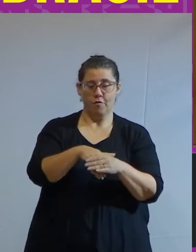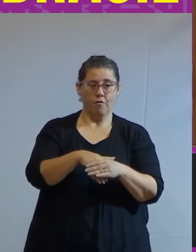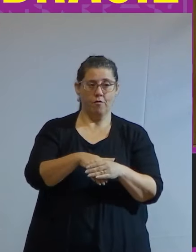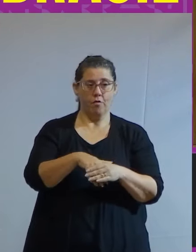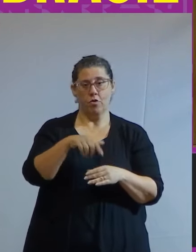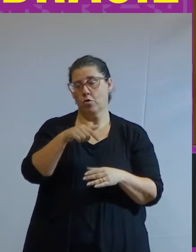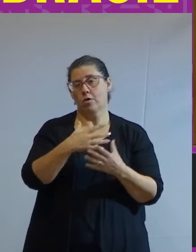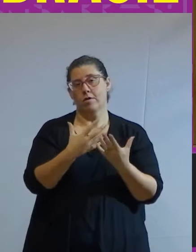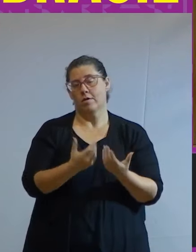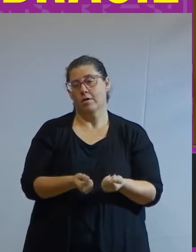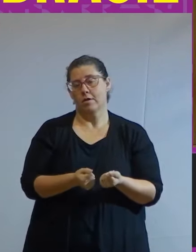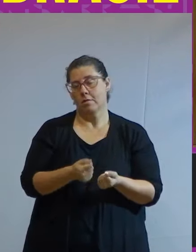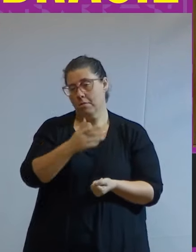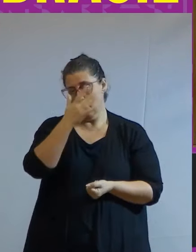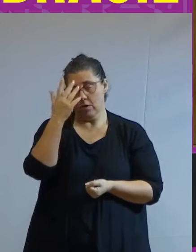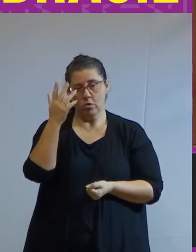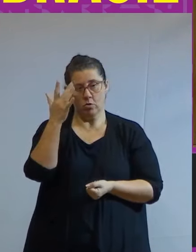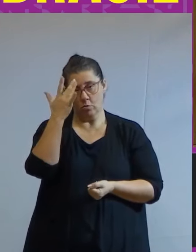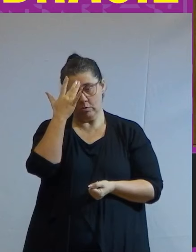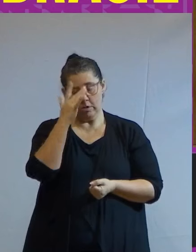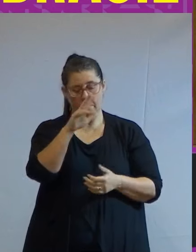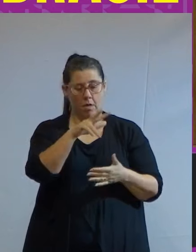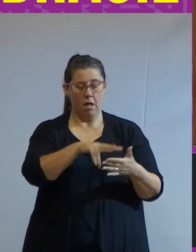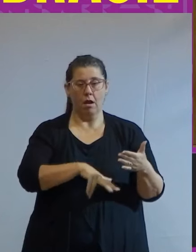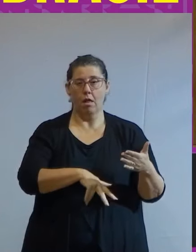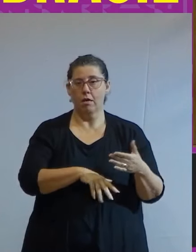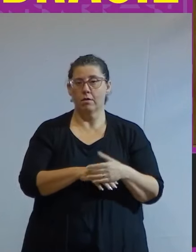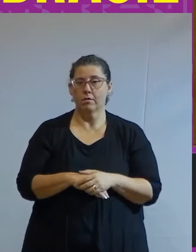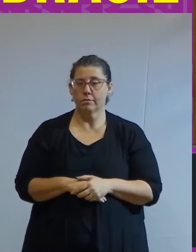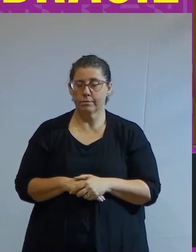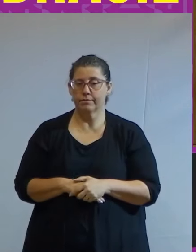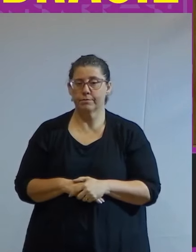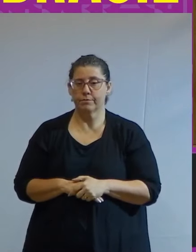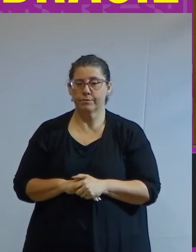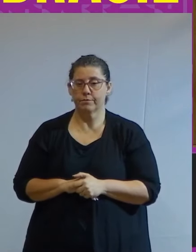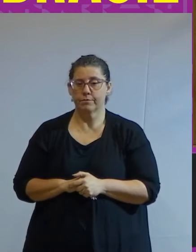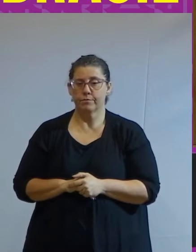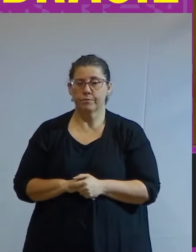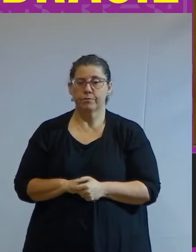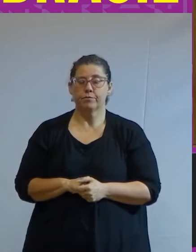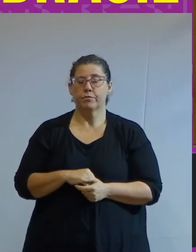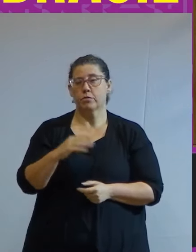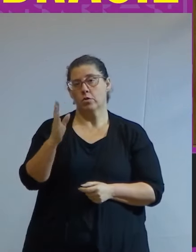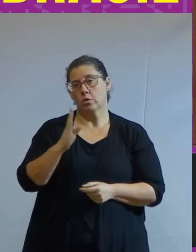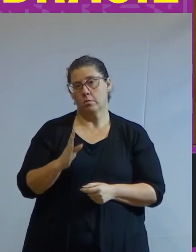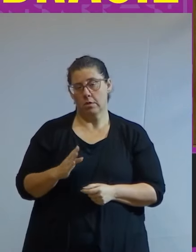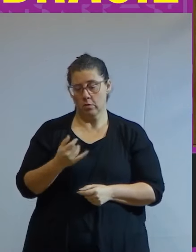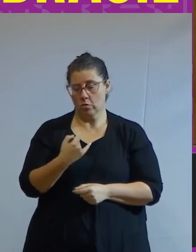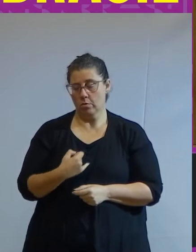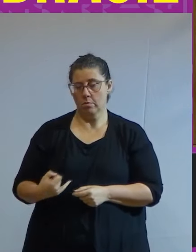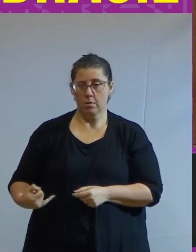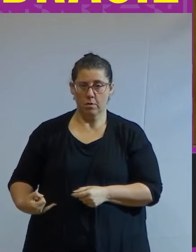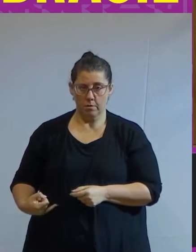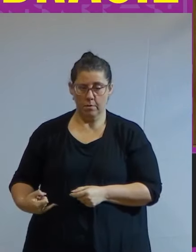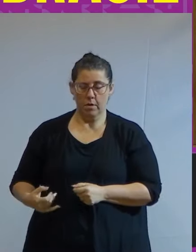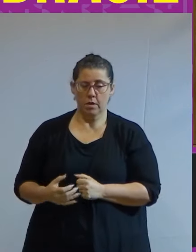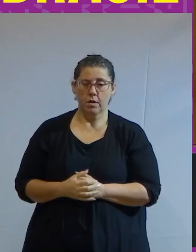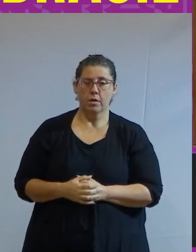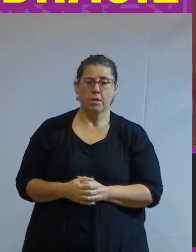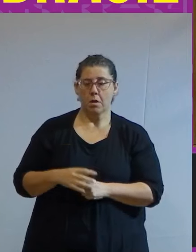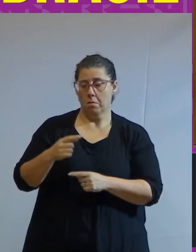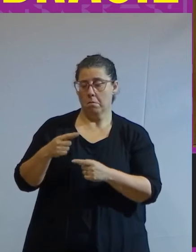era permitido aos analfabetos condição da imensa maioria deles o Brasil imperial não custa lembrar